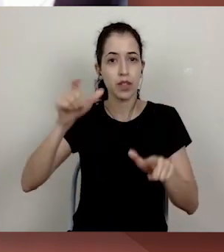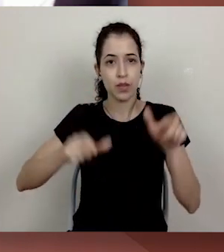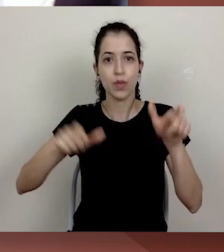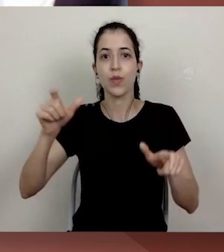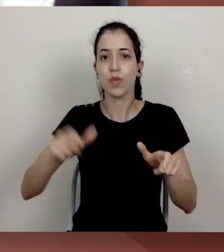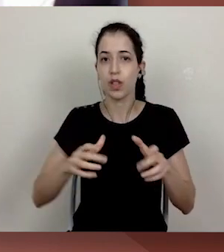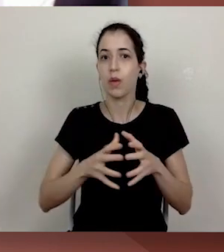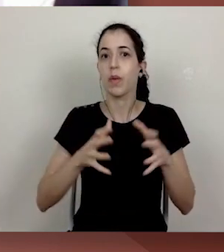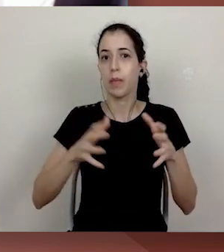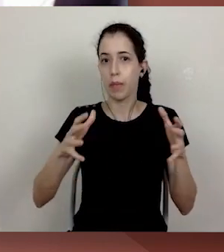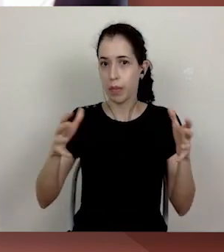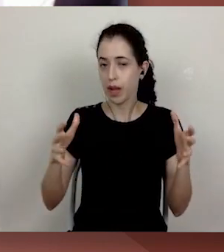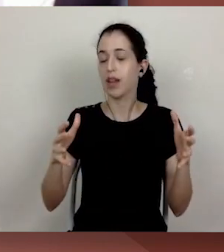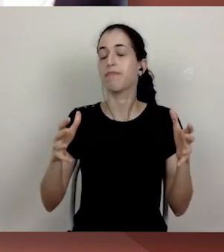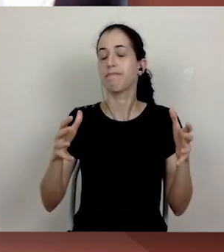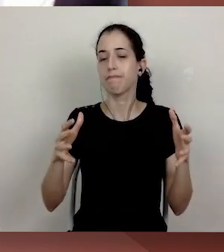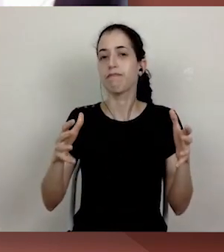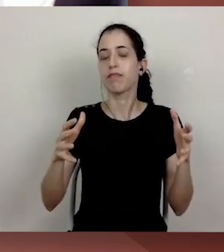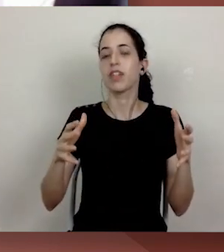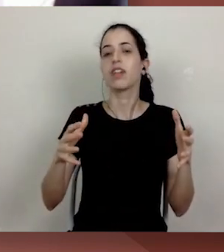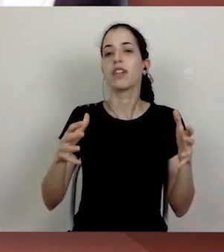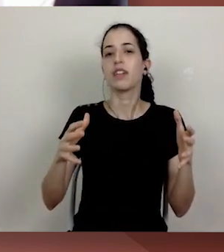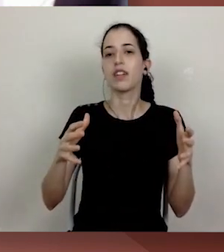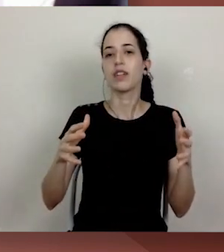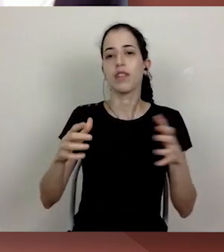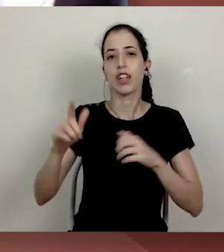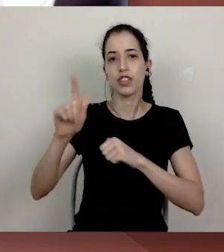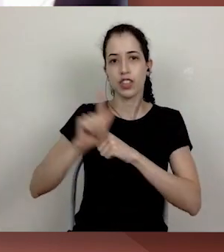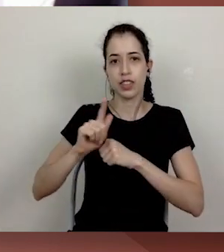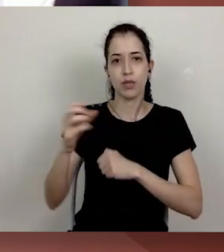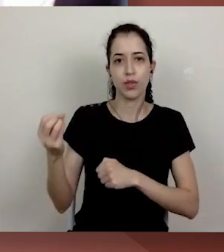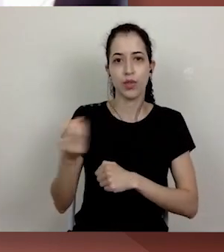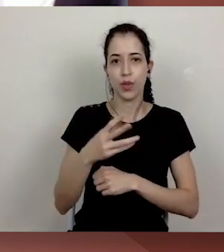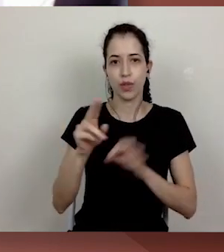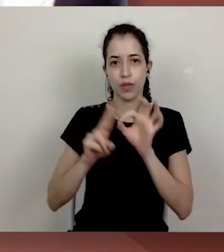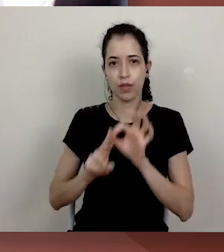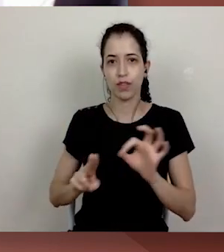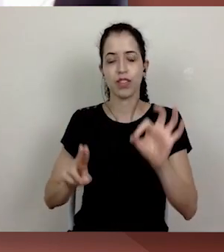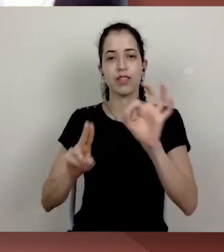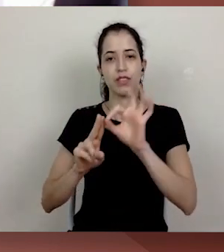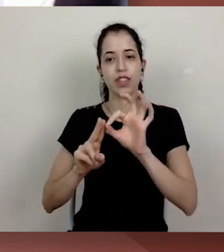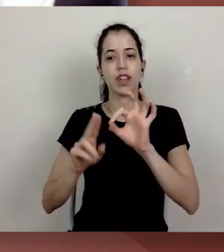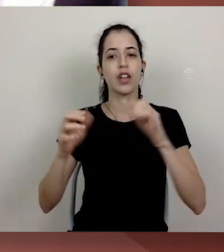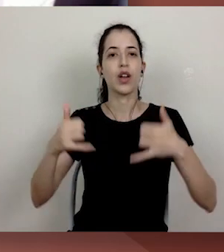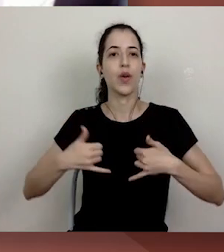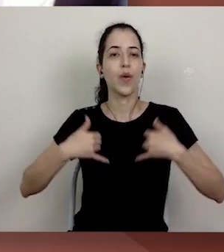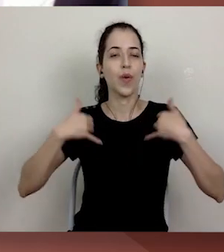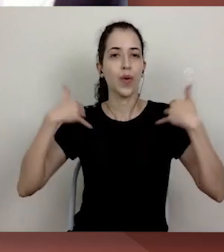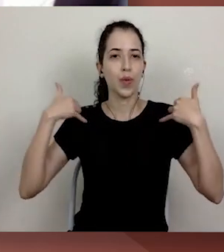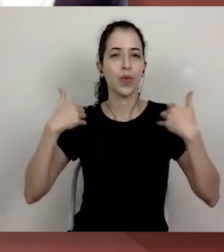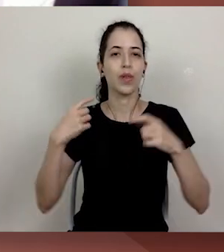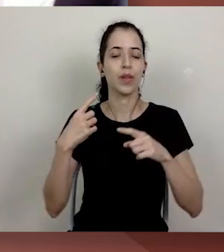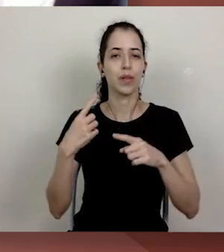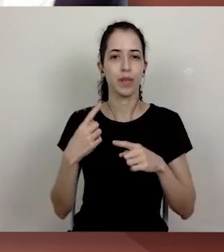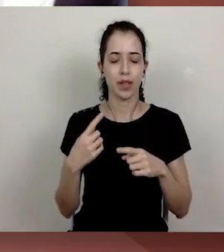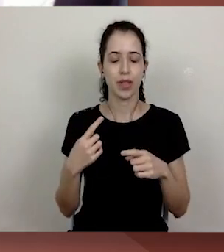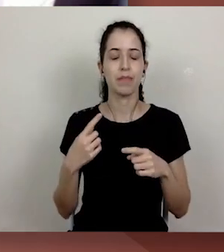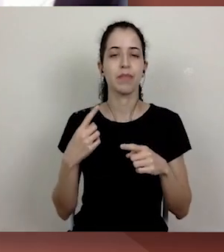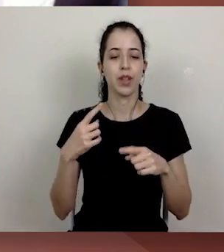envolveram a nomeação da nova gestão da UFSCar, é motivo de orgulho para mim estar em um lugar